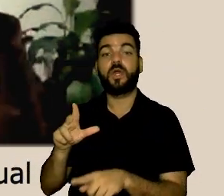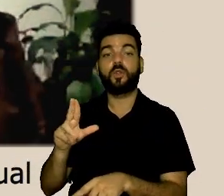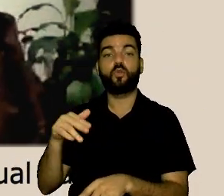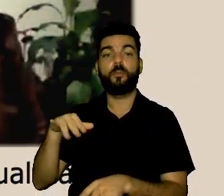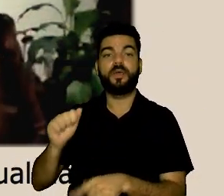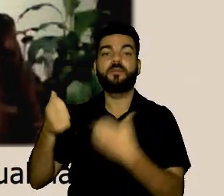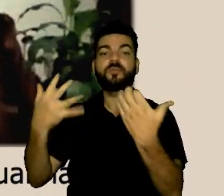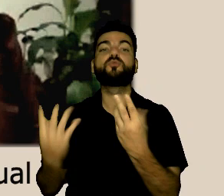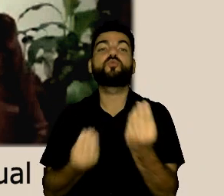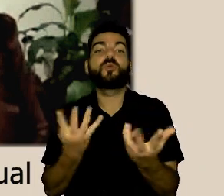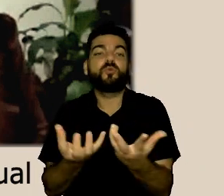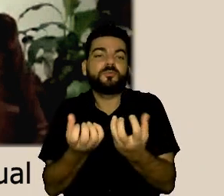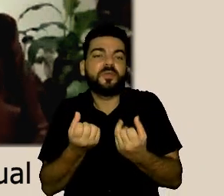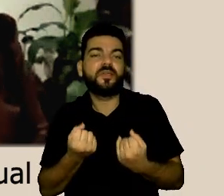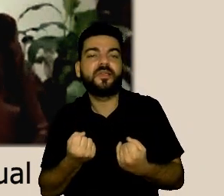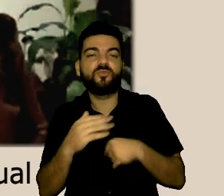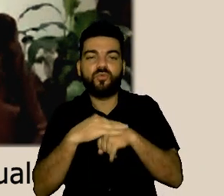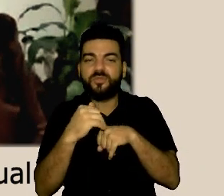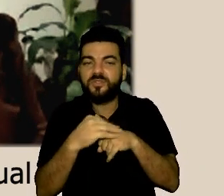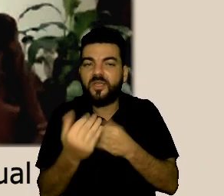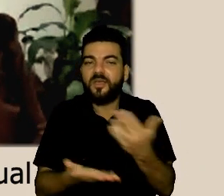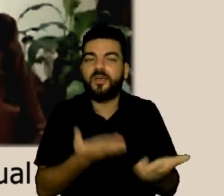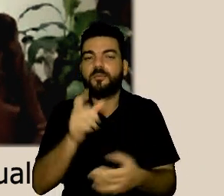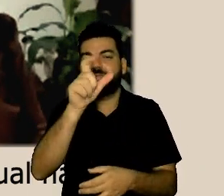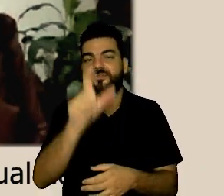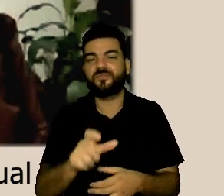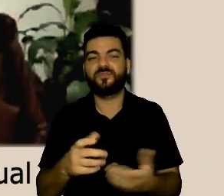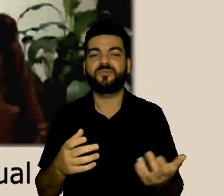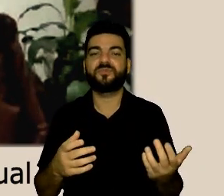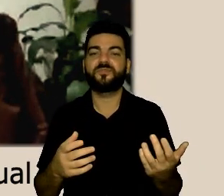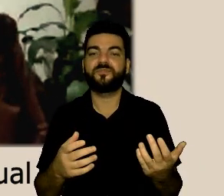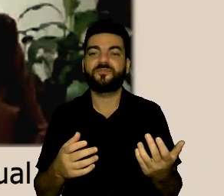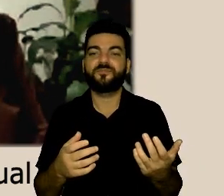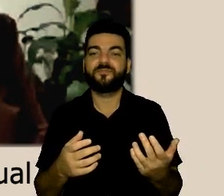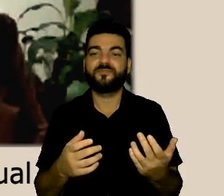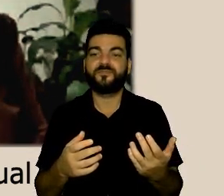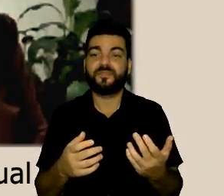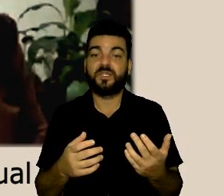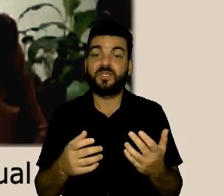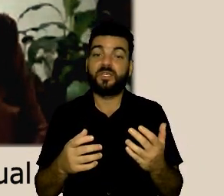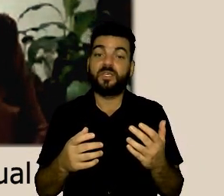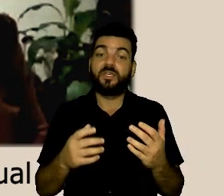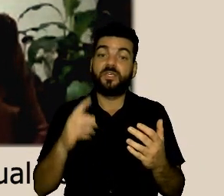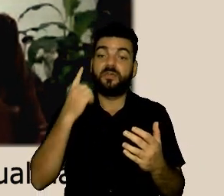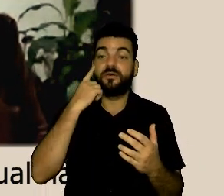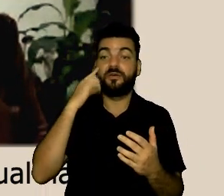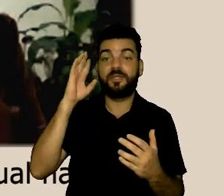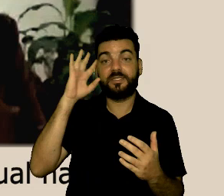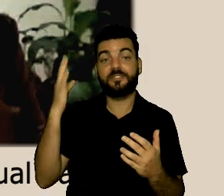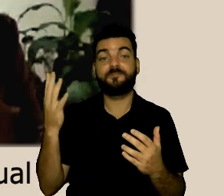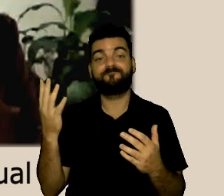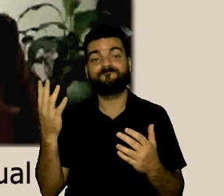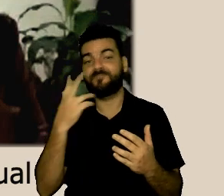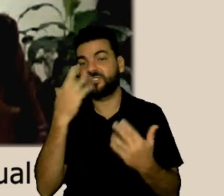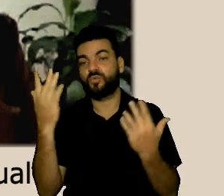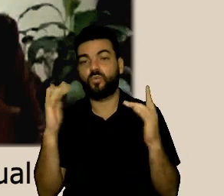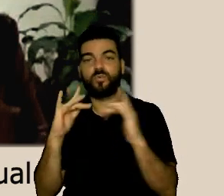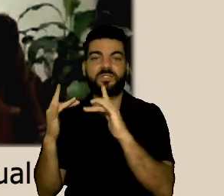acolhimento e talvez a gente tenha uma relação